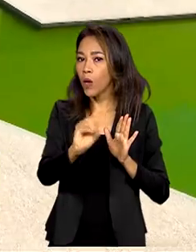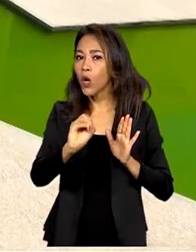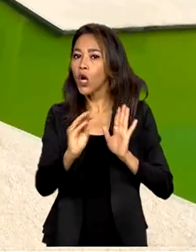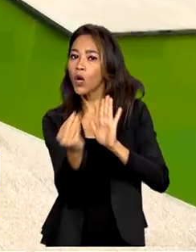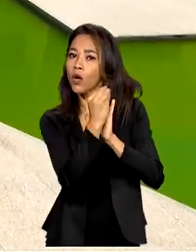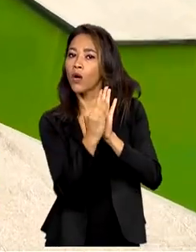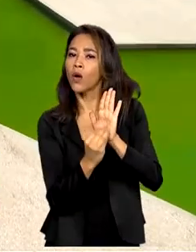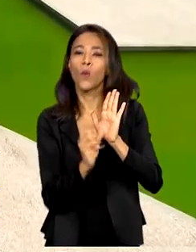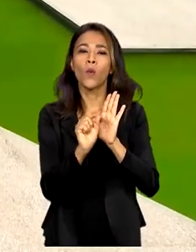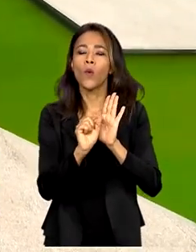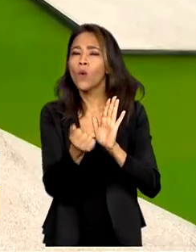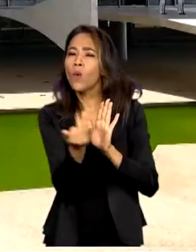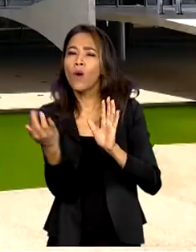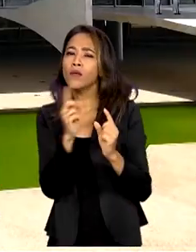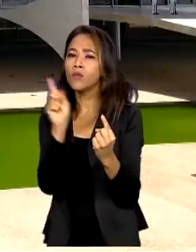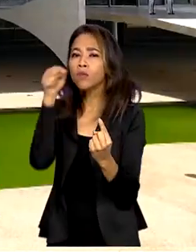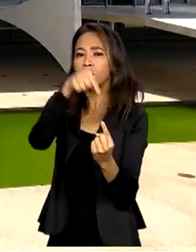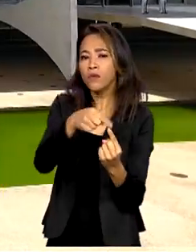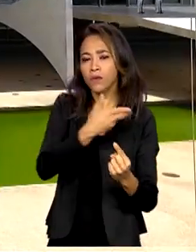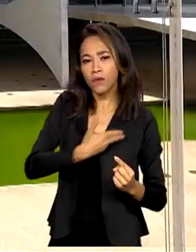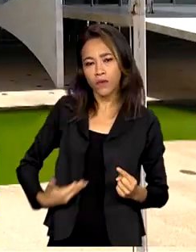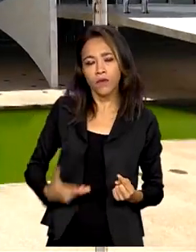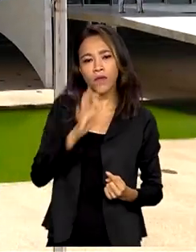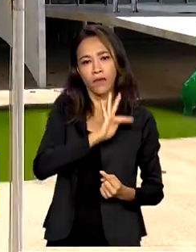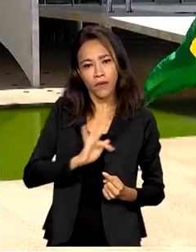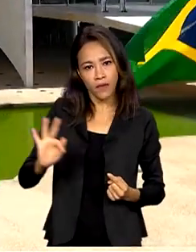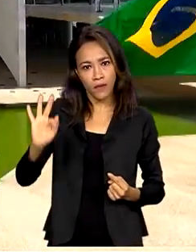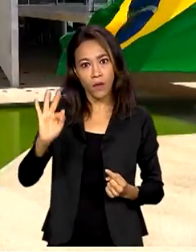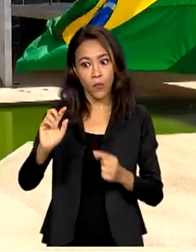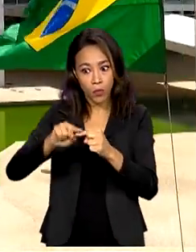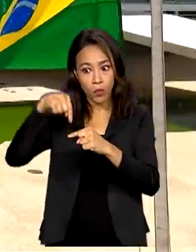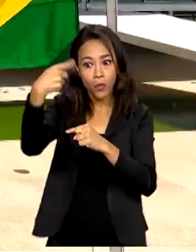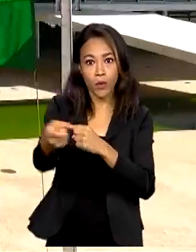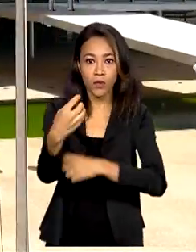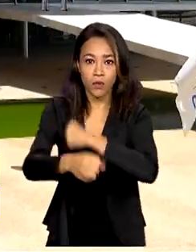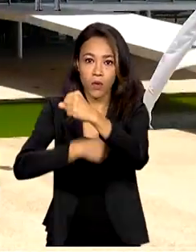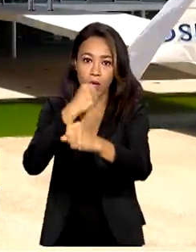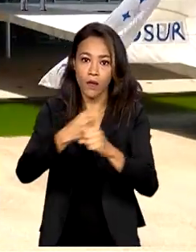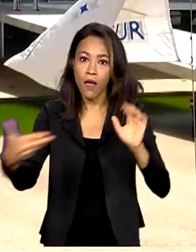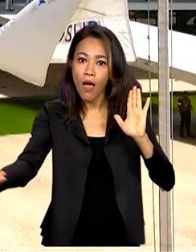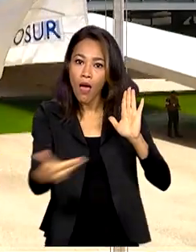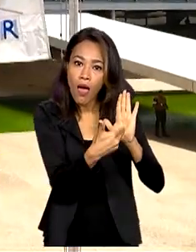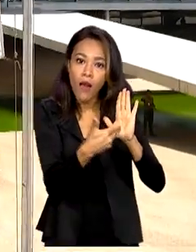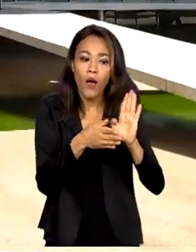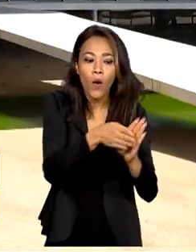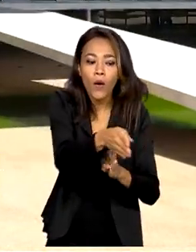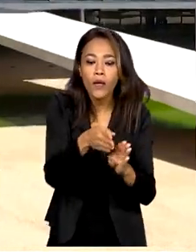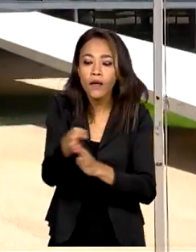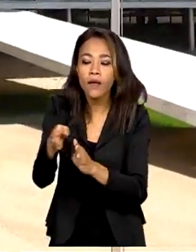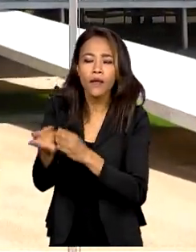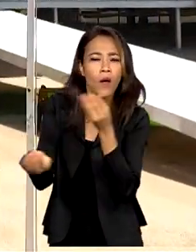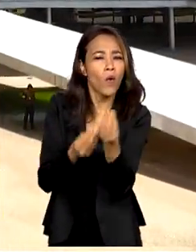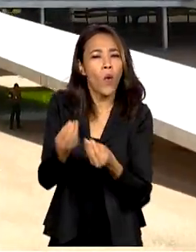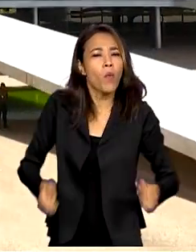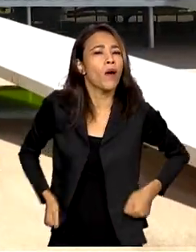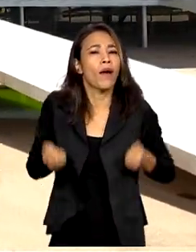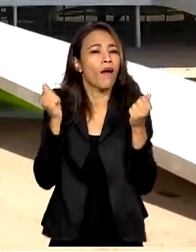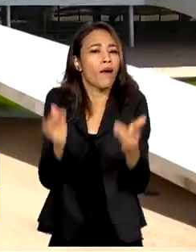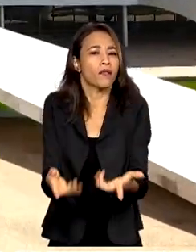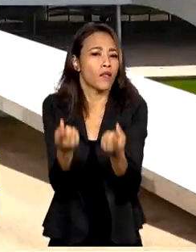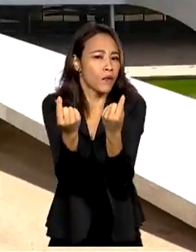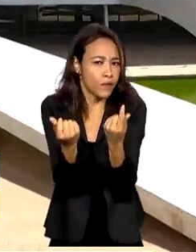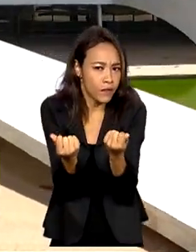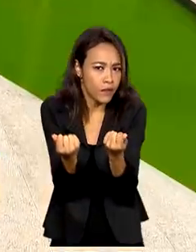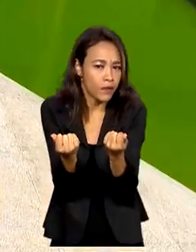metas e prioridades do governo federal para o ano seguinte. Ela orienta como o dinheiro público vai ser gasto.